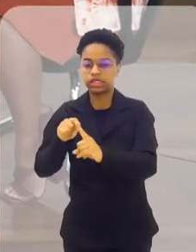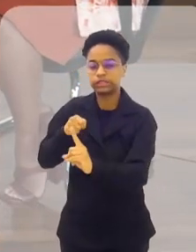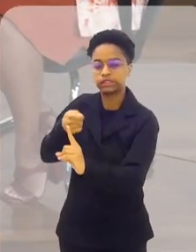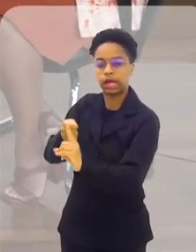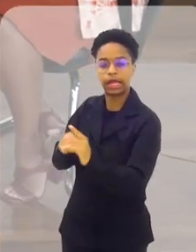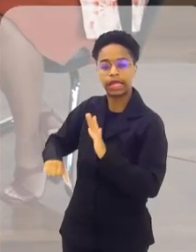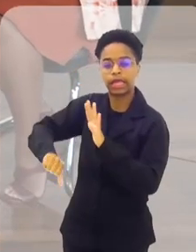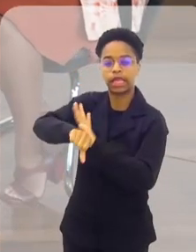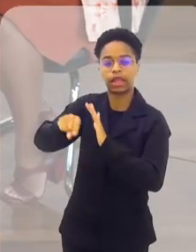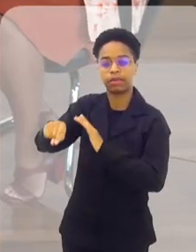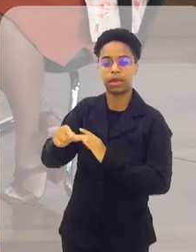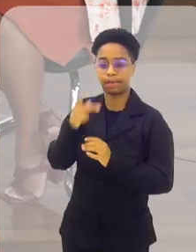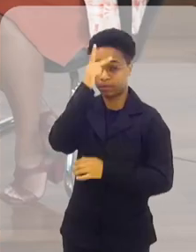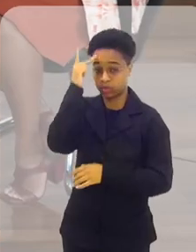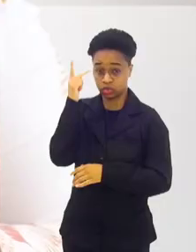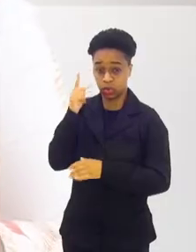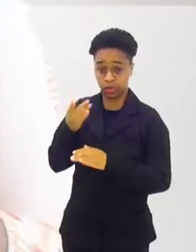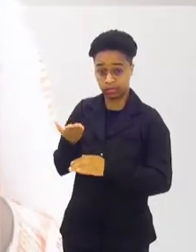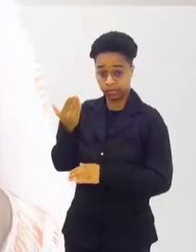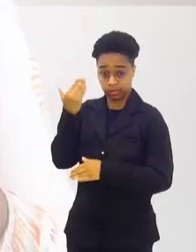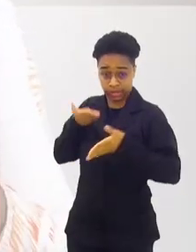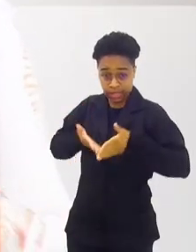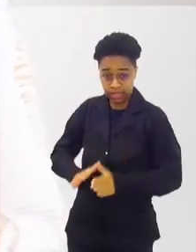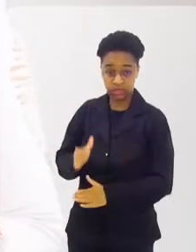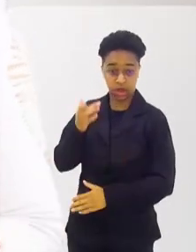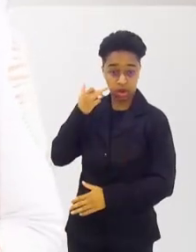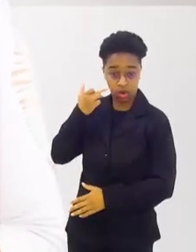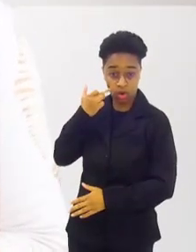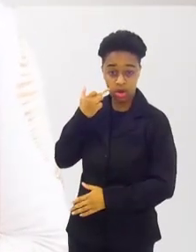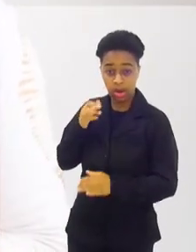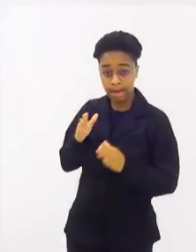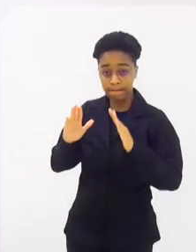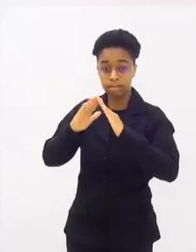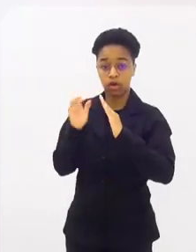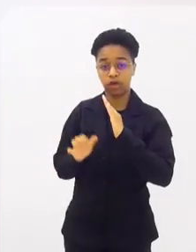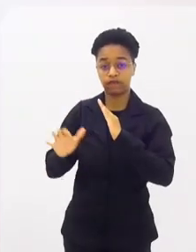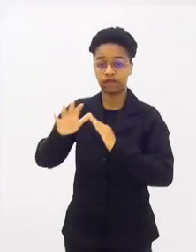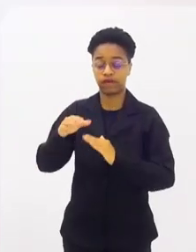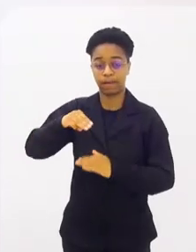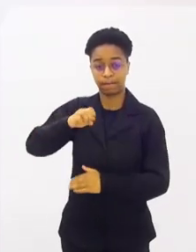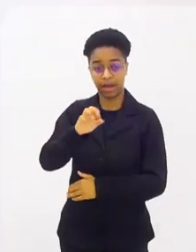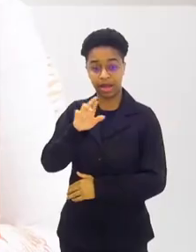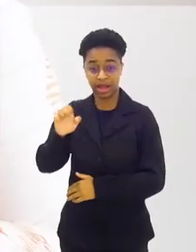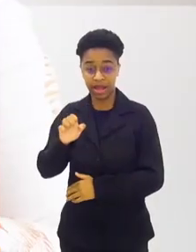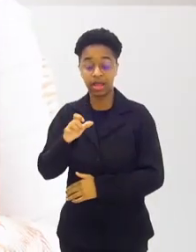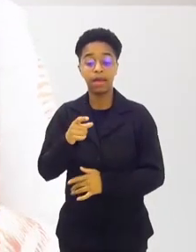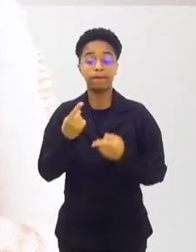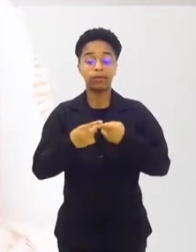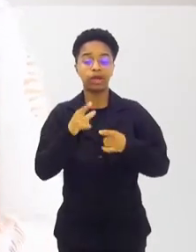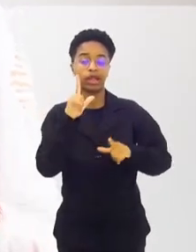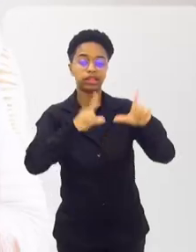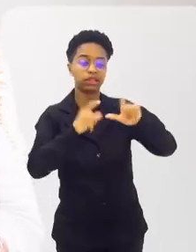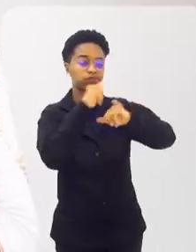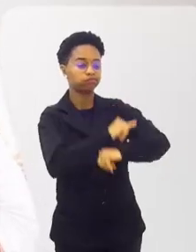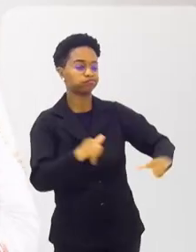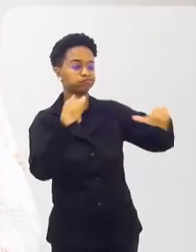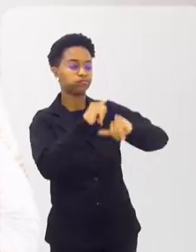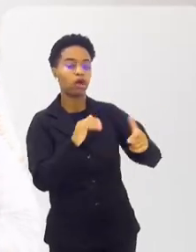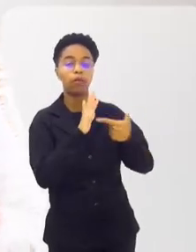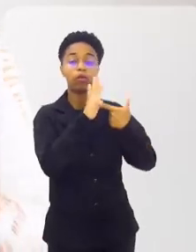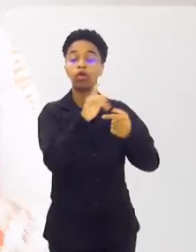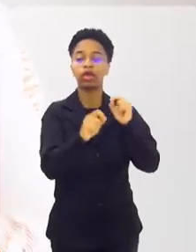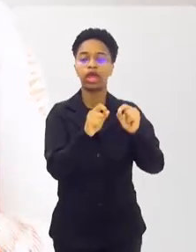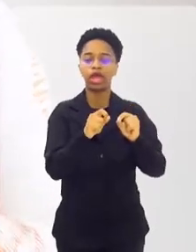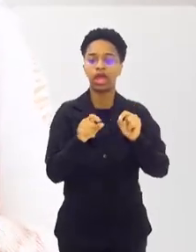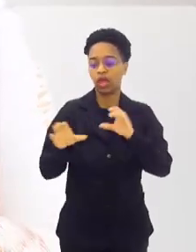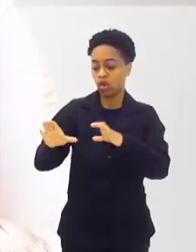dos angolanos na Maré porque saiu na imprensa que esses angolanos estavam ensinando táticas